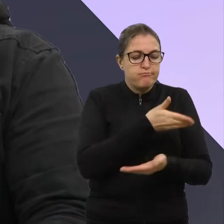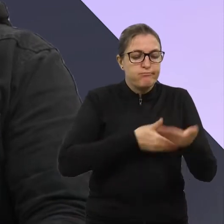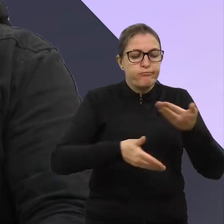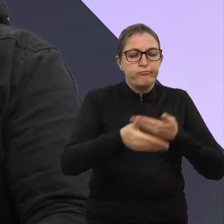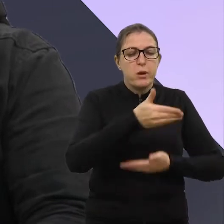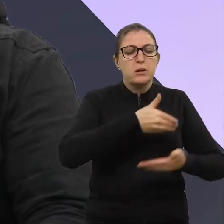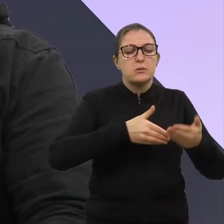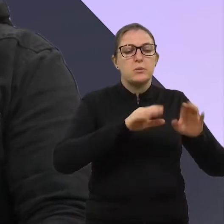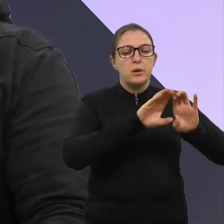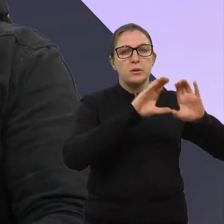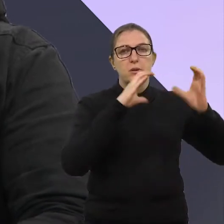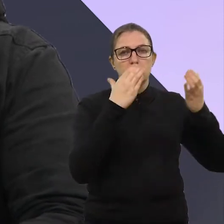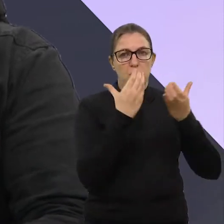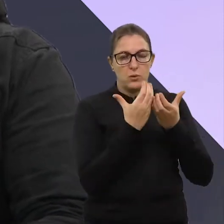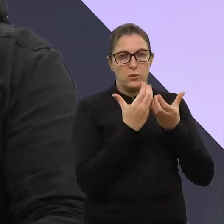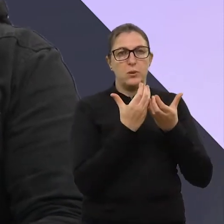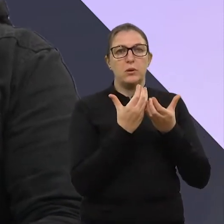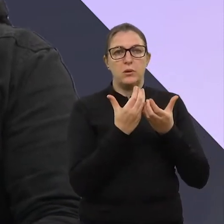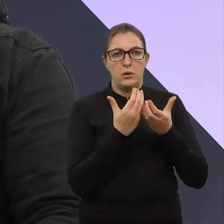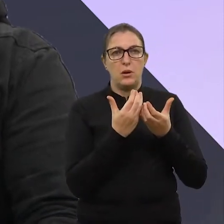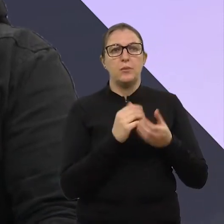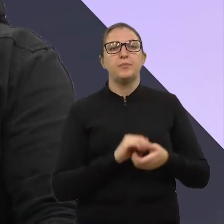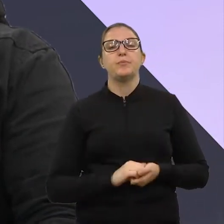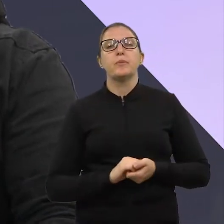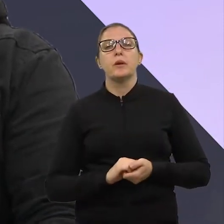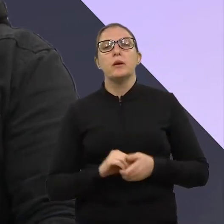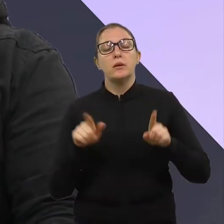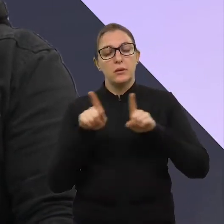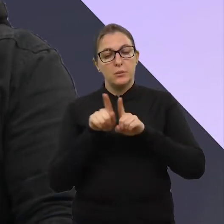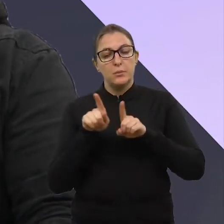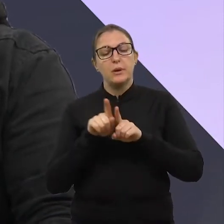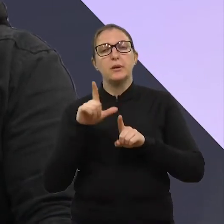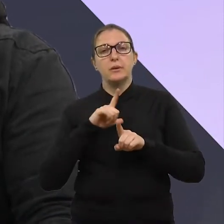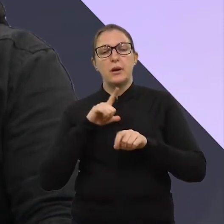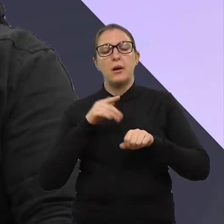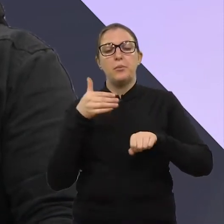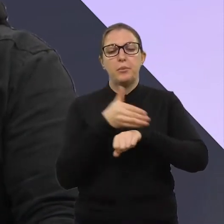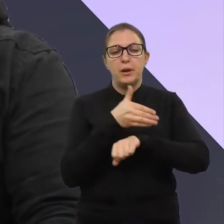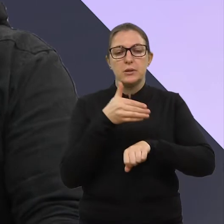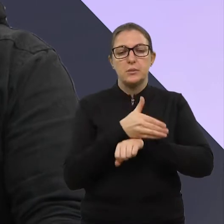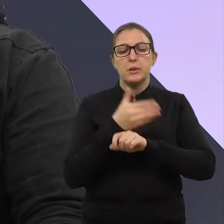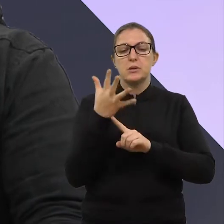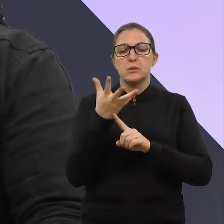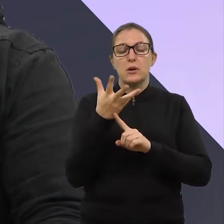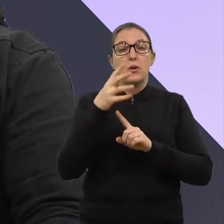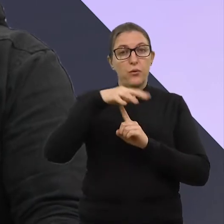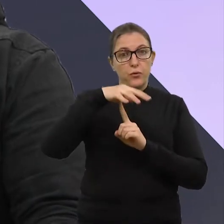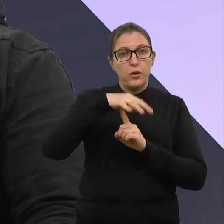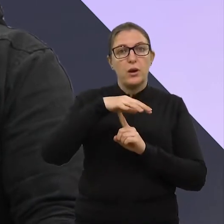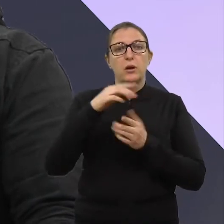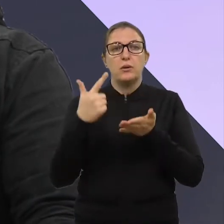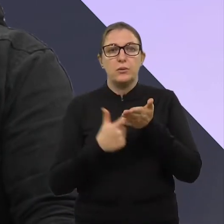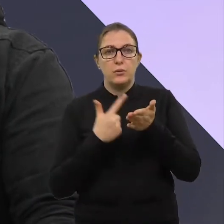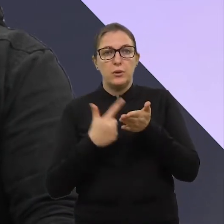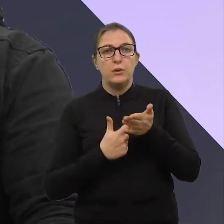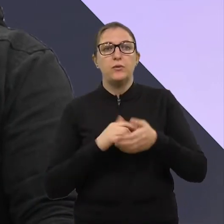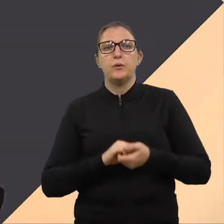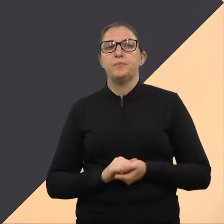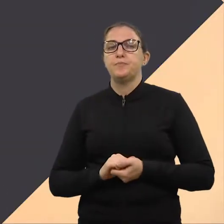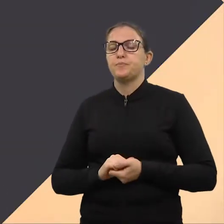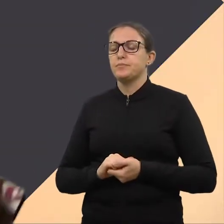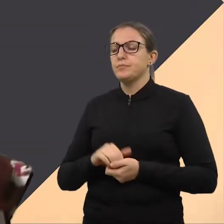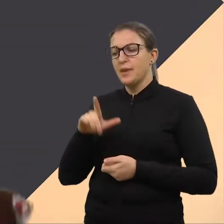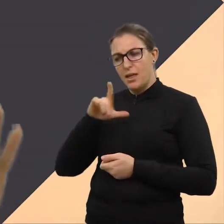comunidade, através da arte. Então, isso deve aparecer também na Feira do Livro, né? E outros parceiros que a gente está conversando, mas sai, sim, a feira.